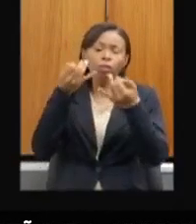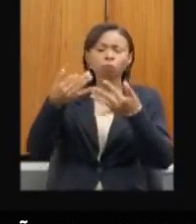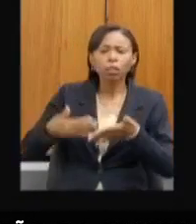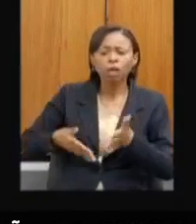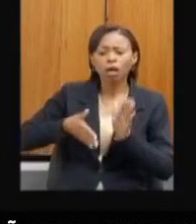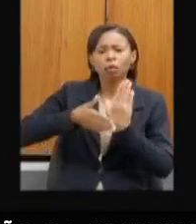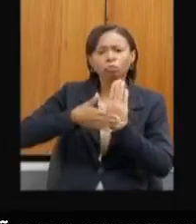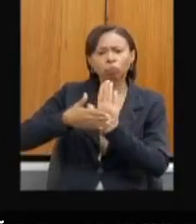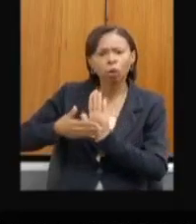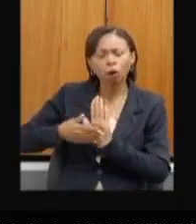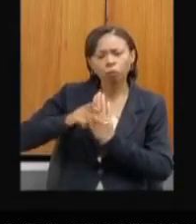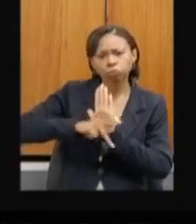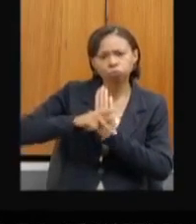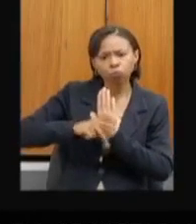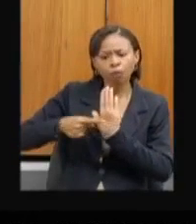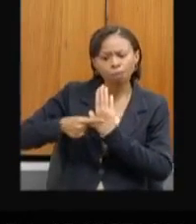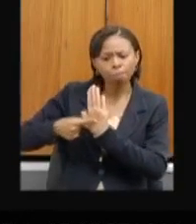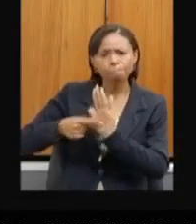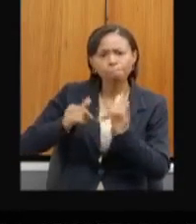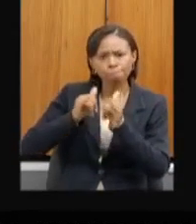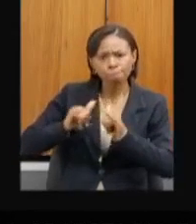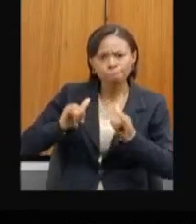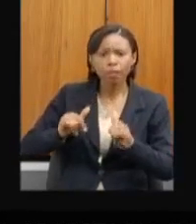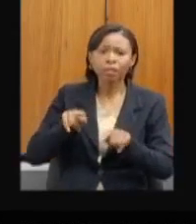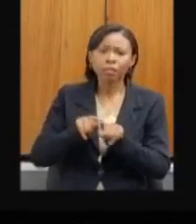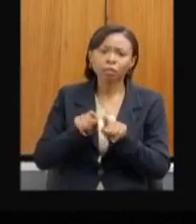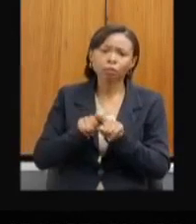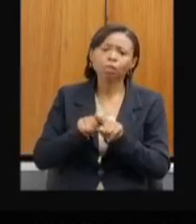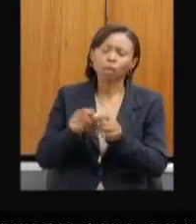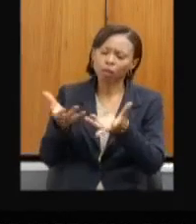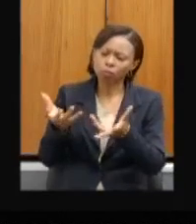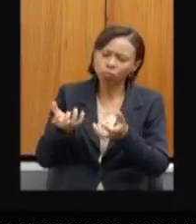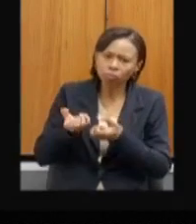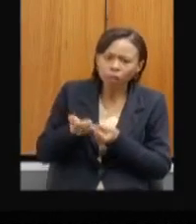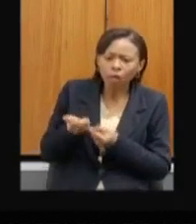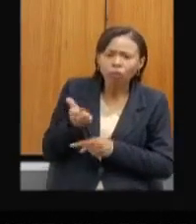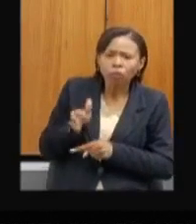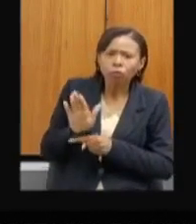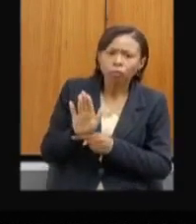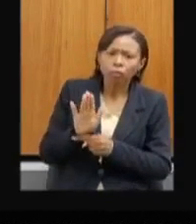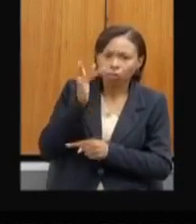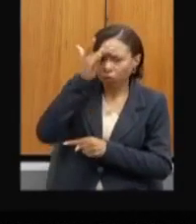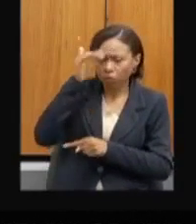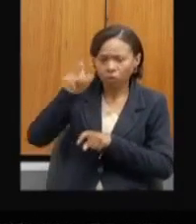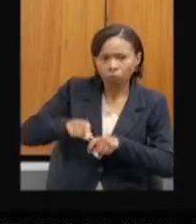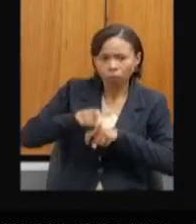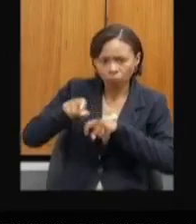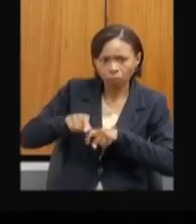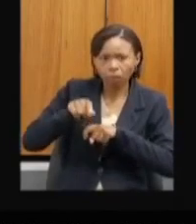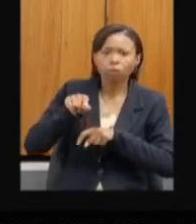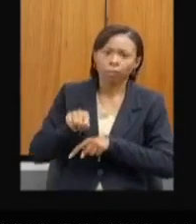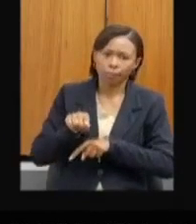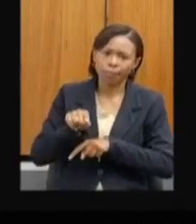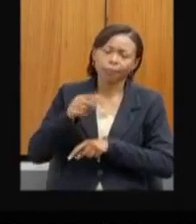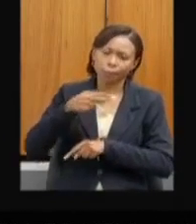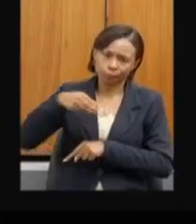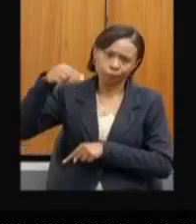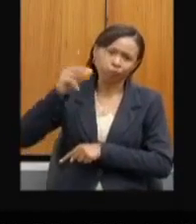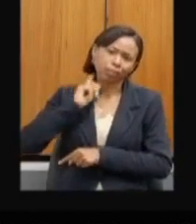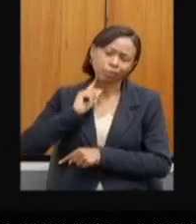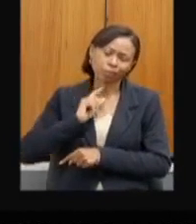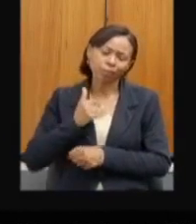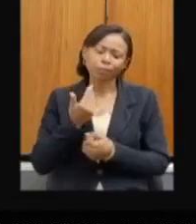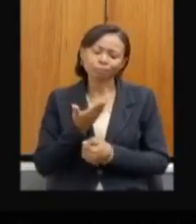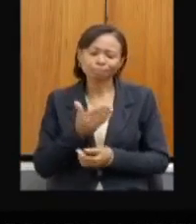todos e acolher, abraçar os pecuaristas, os produtores rurais do norte de Minas. Muito